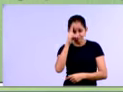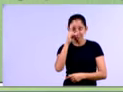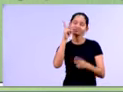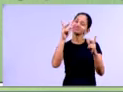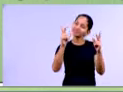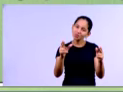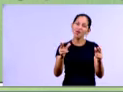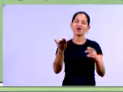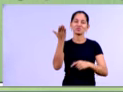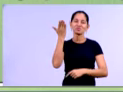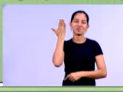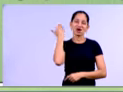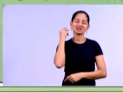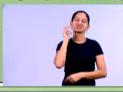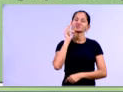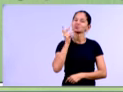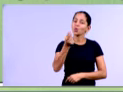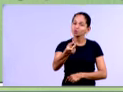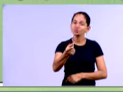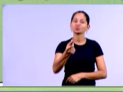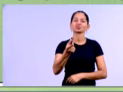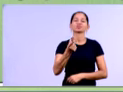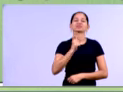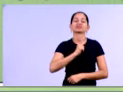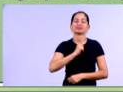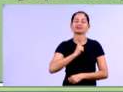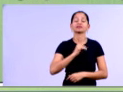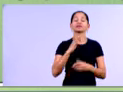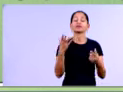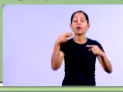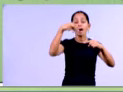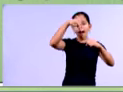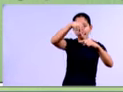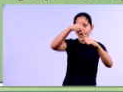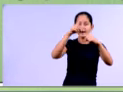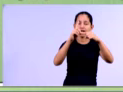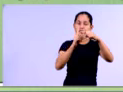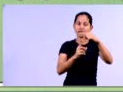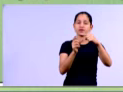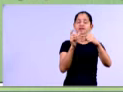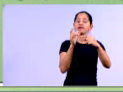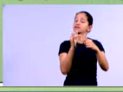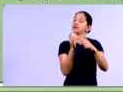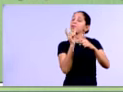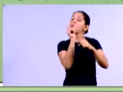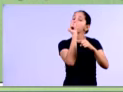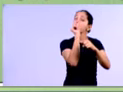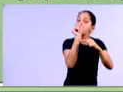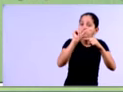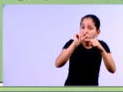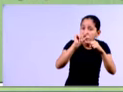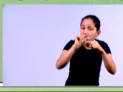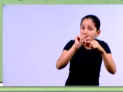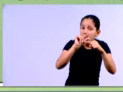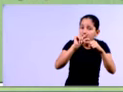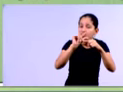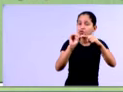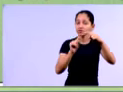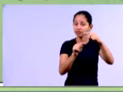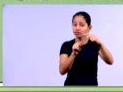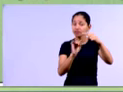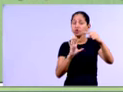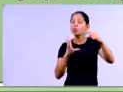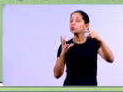ok, gente? Que mede a parte pelo todo, ok? A parte pelo todo, ou seja, o valor da